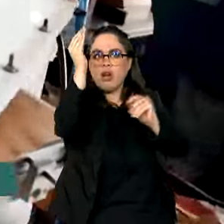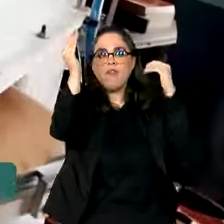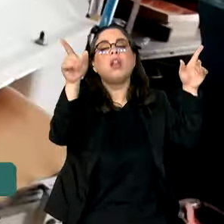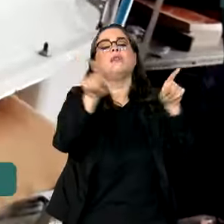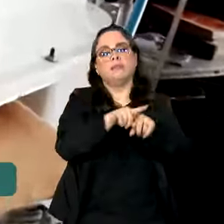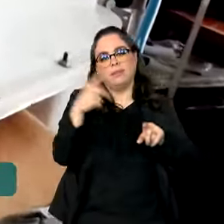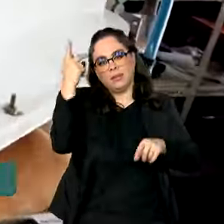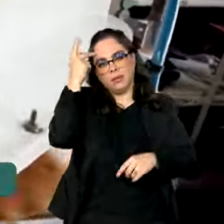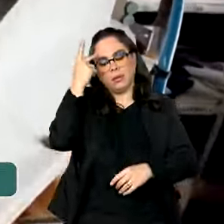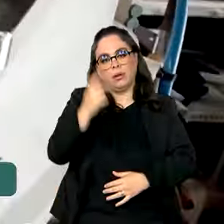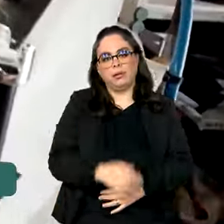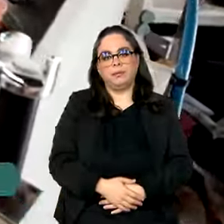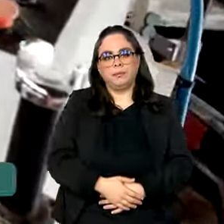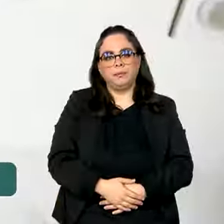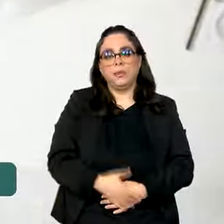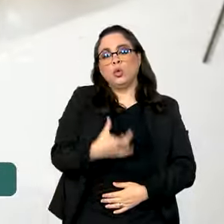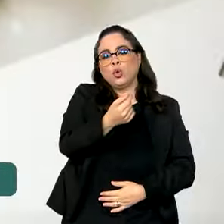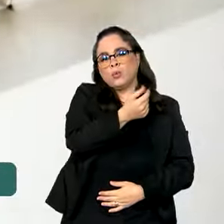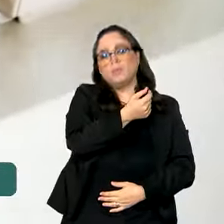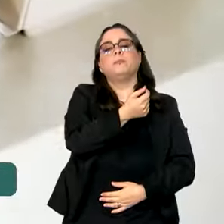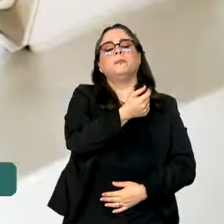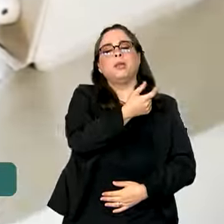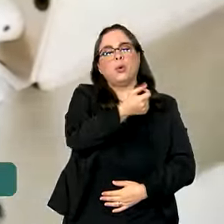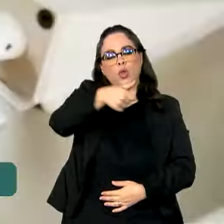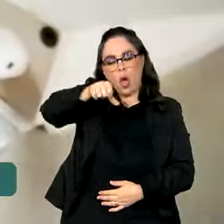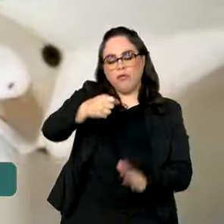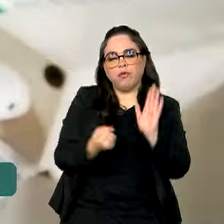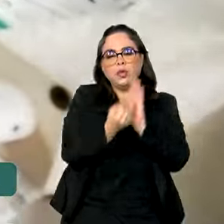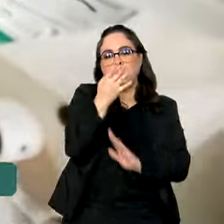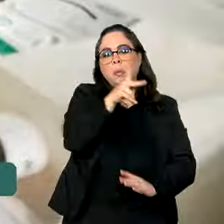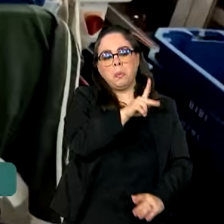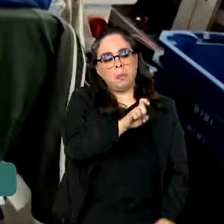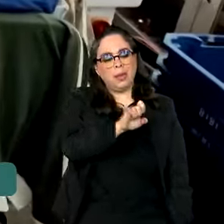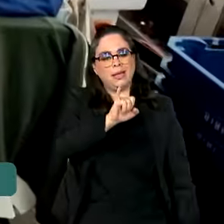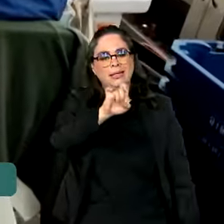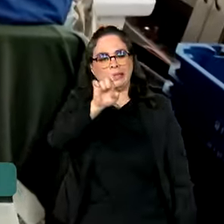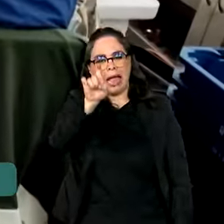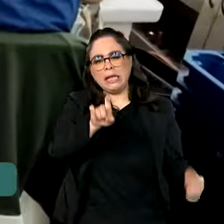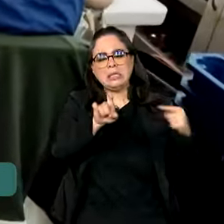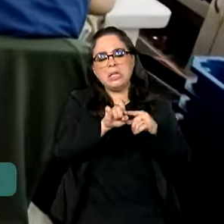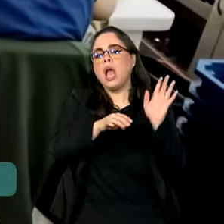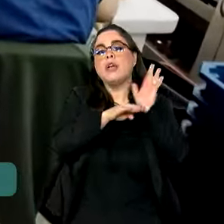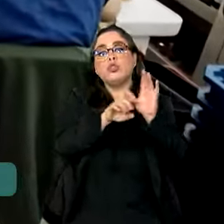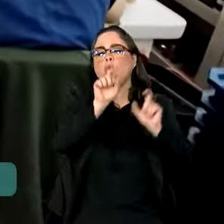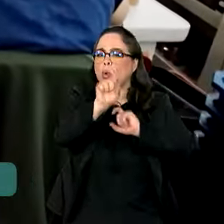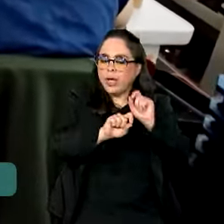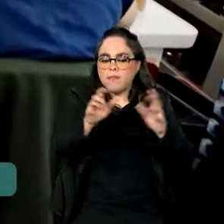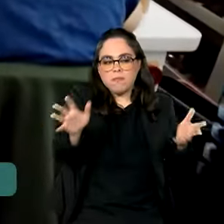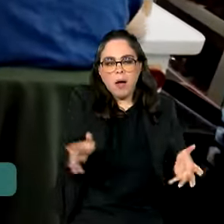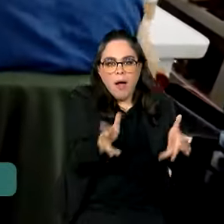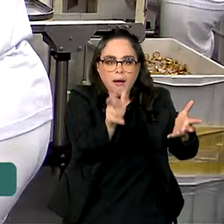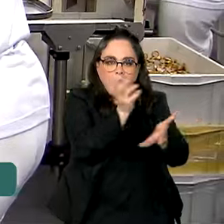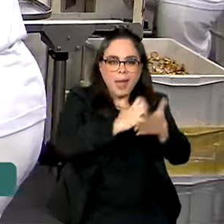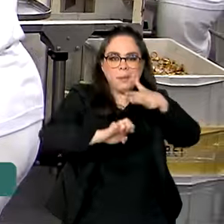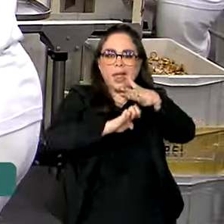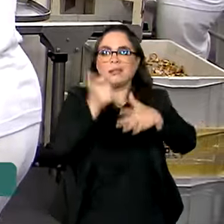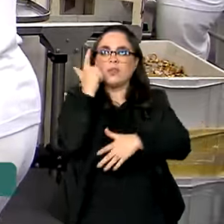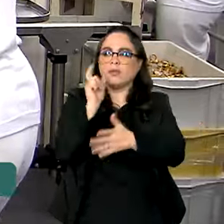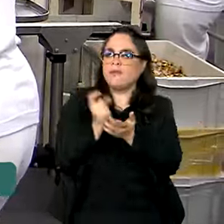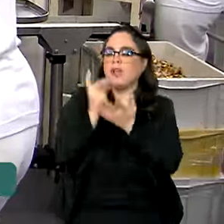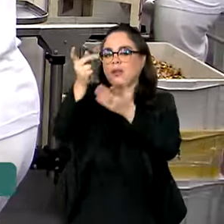Criado em 2009, o PIX já ajudou milhares de negócios a conquistar o mercado internacional.